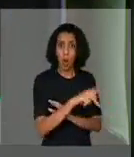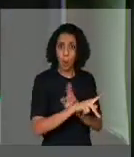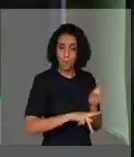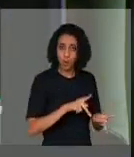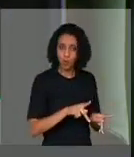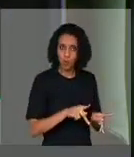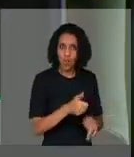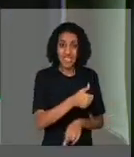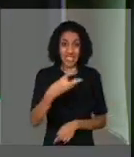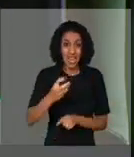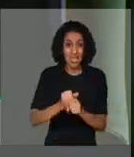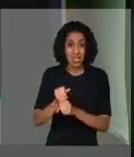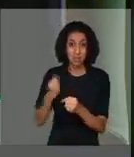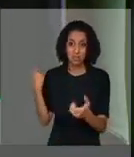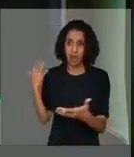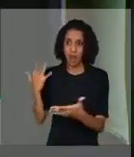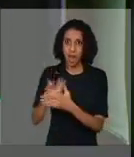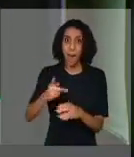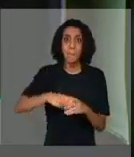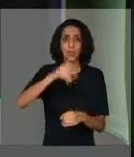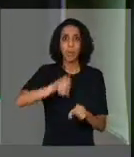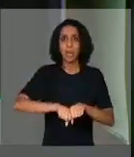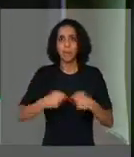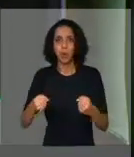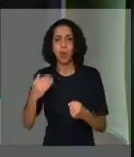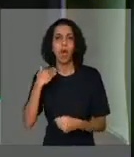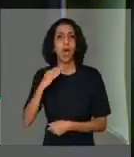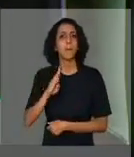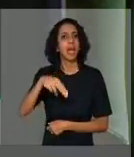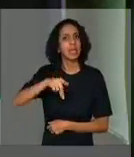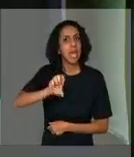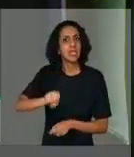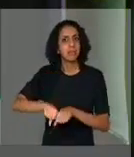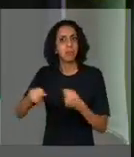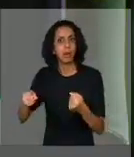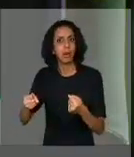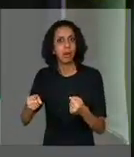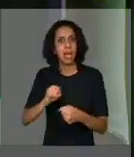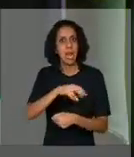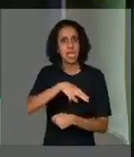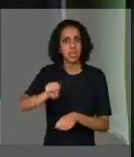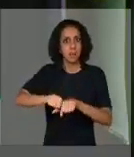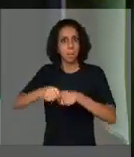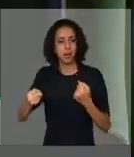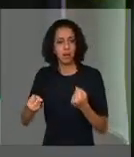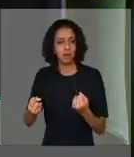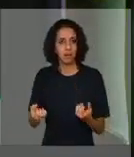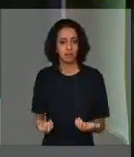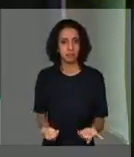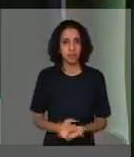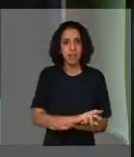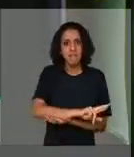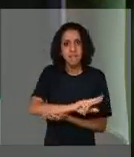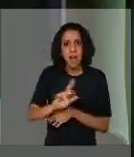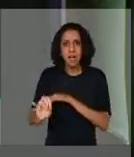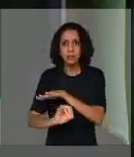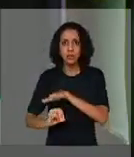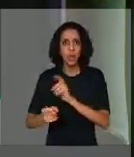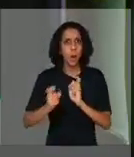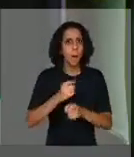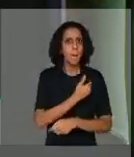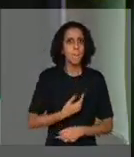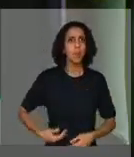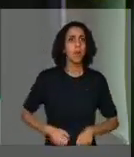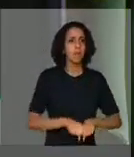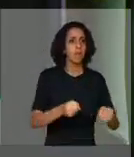se em 13 anos quebraram a Petrobras, o BNDES, os fundos de pensão, saquearam vários órgãos da administração